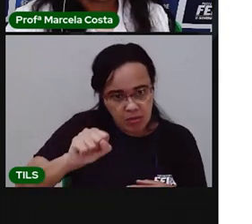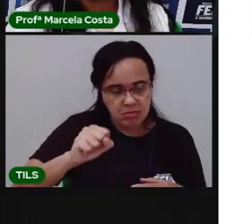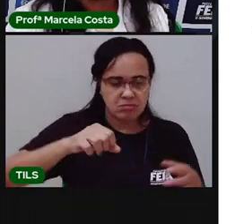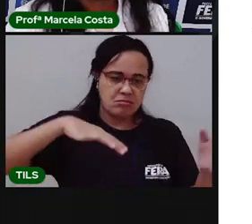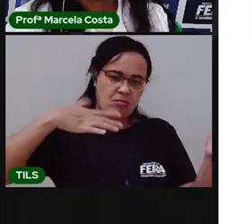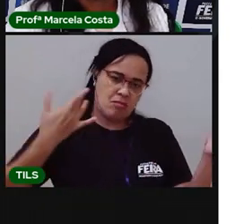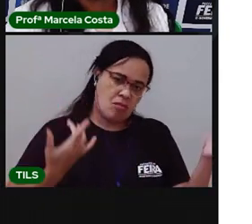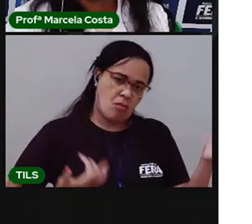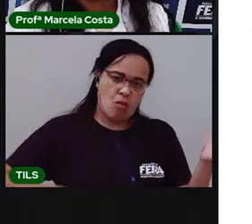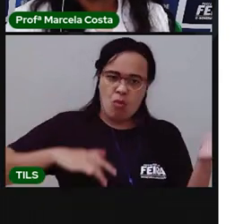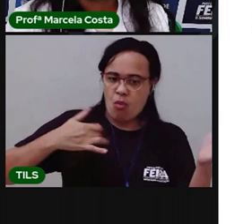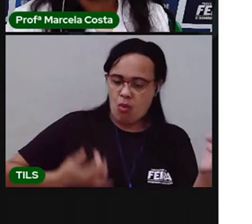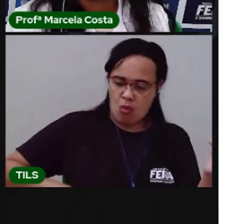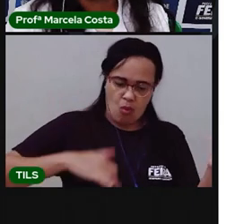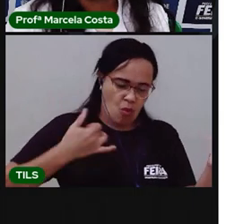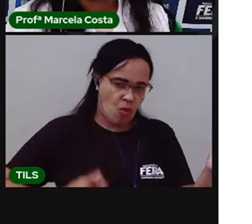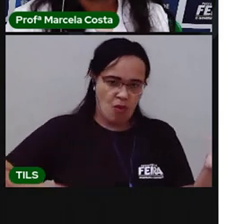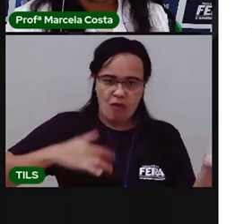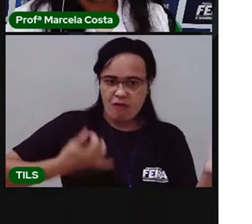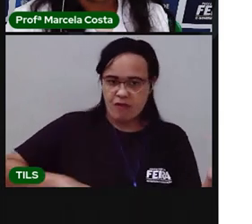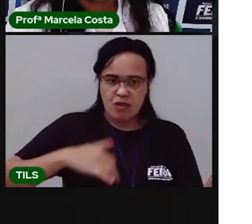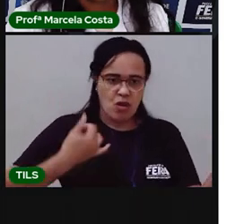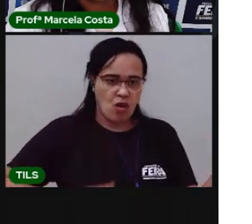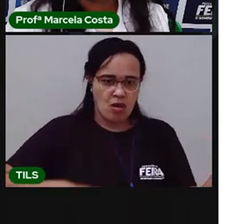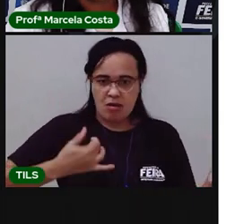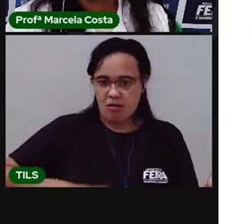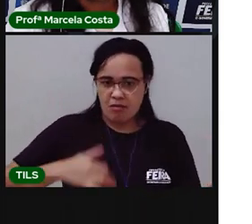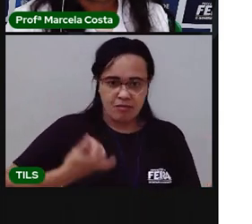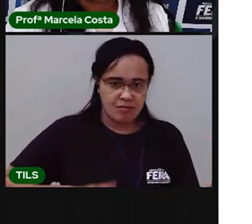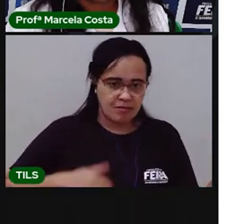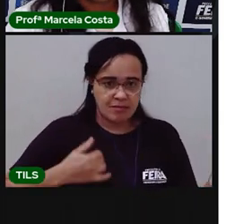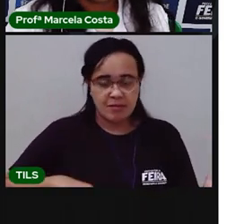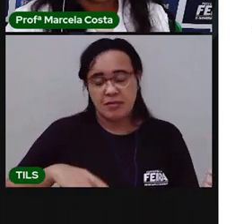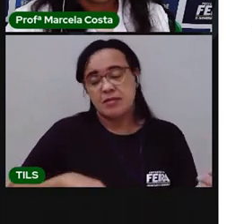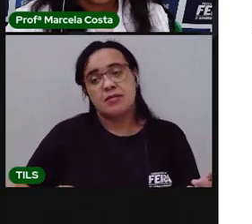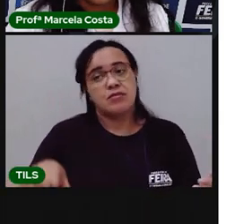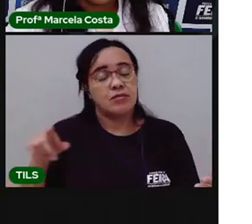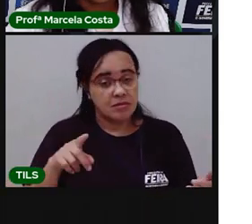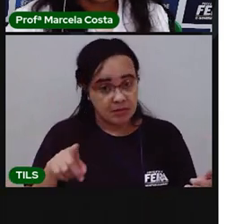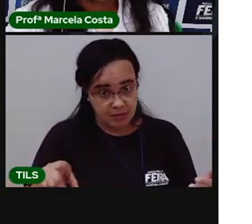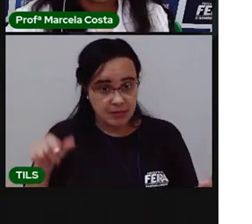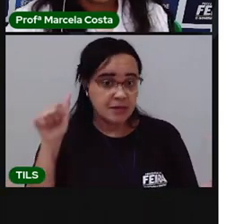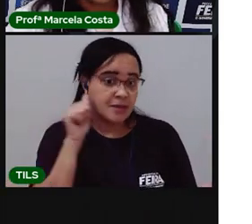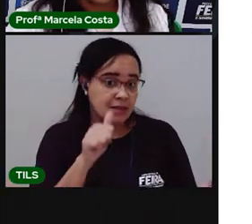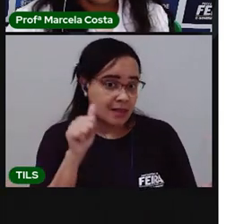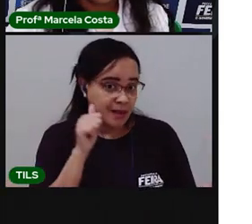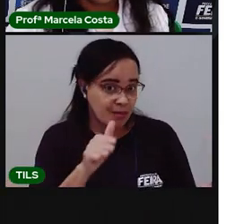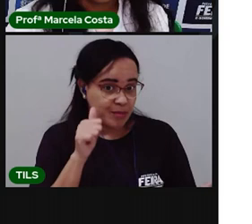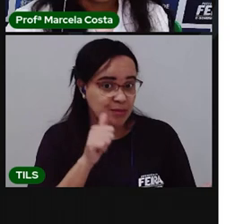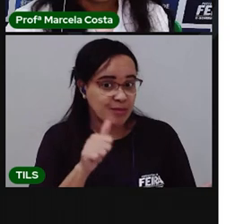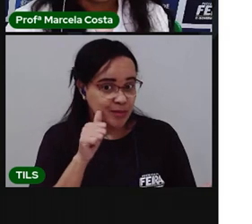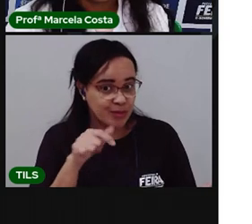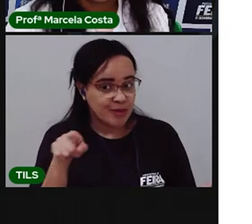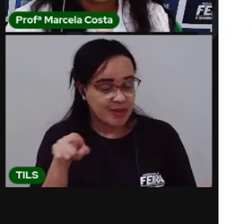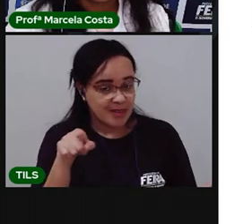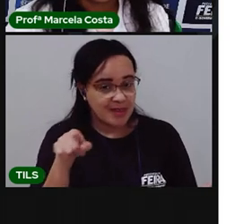risse, no violão, dão, rão, dão,